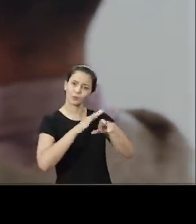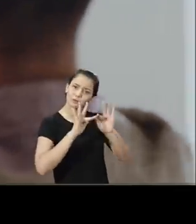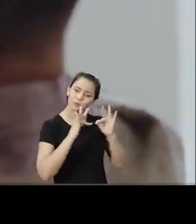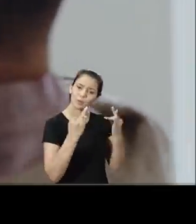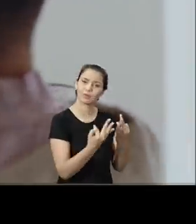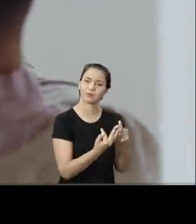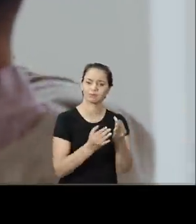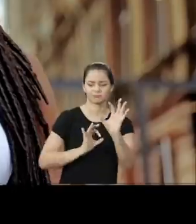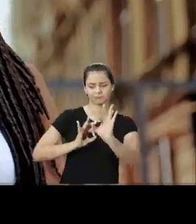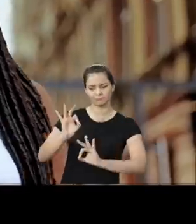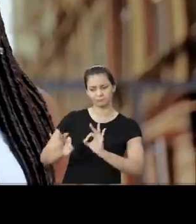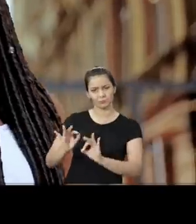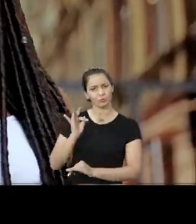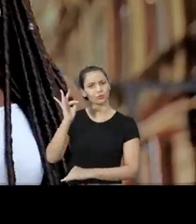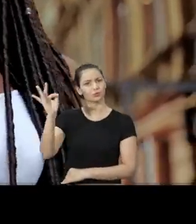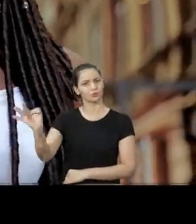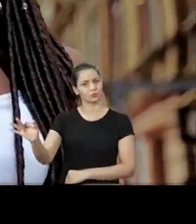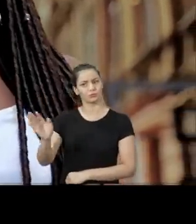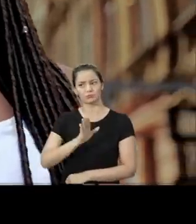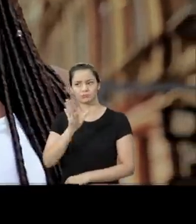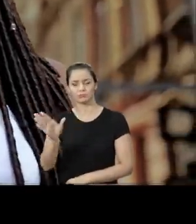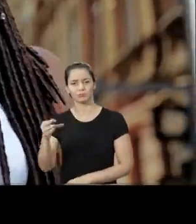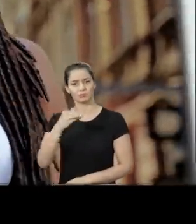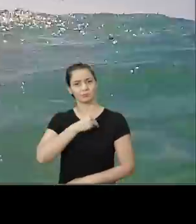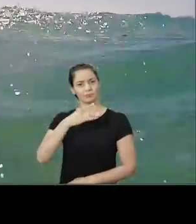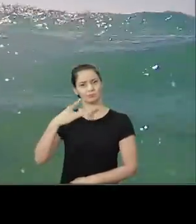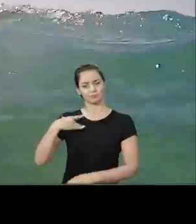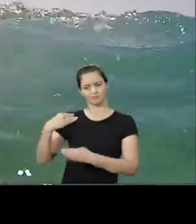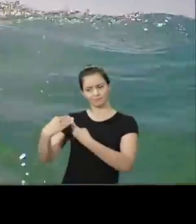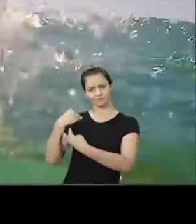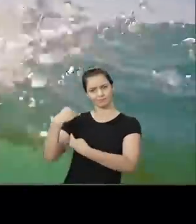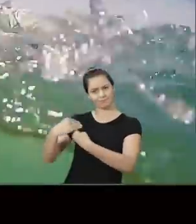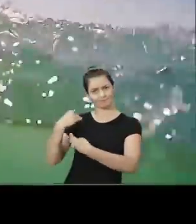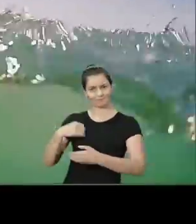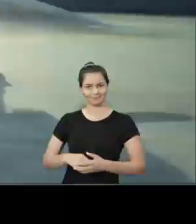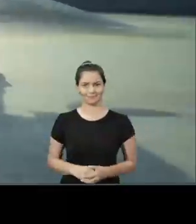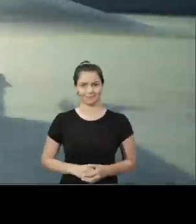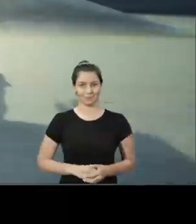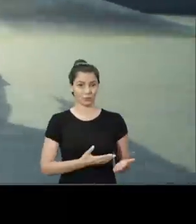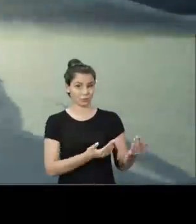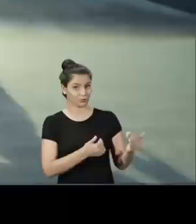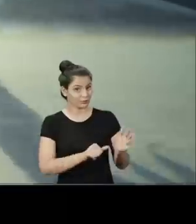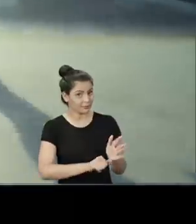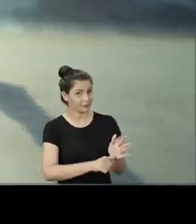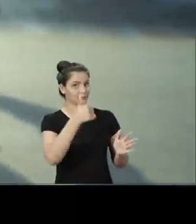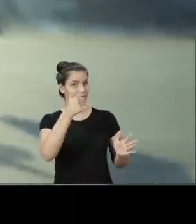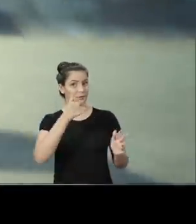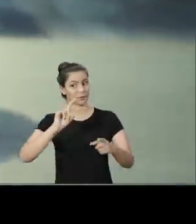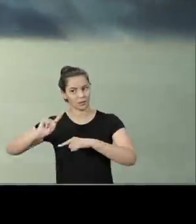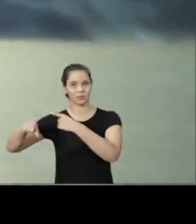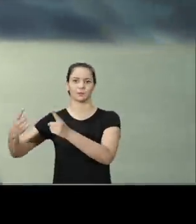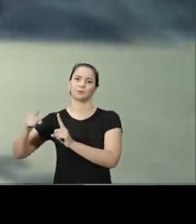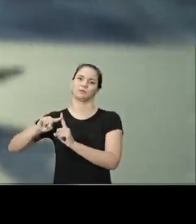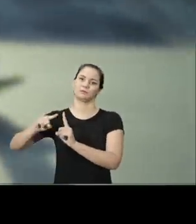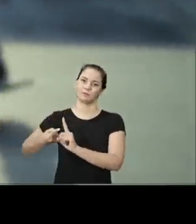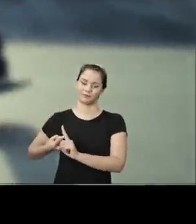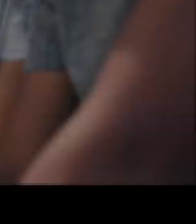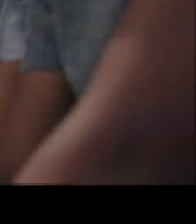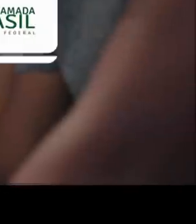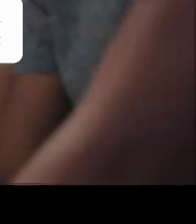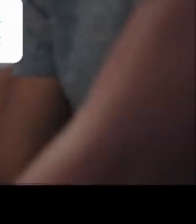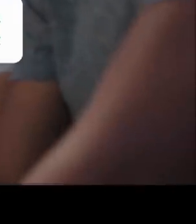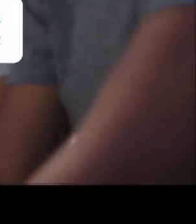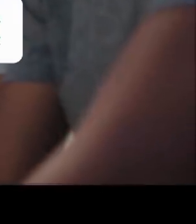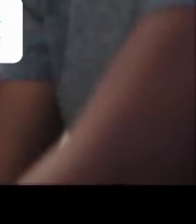converse com sua família, planeje seu futuro e procure orientações em uma unidade de saúde. Adolescência primeiro, gravidez